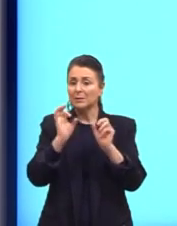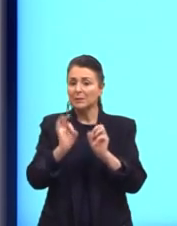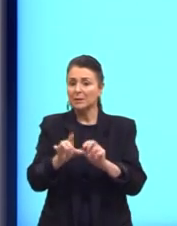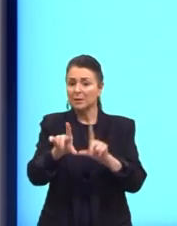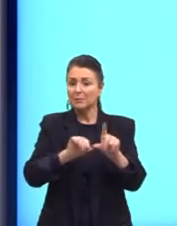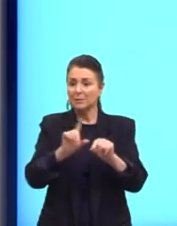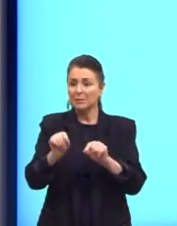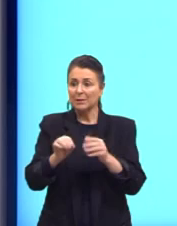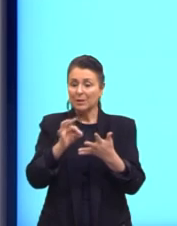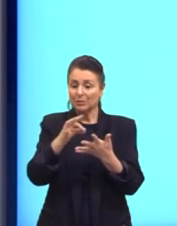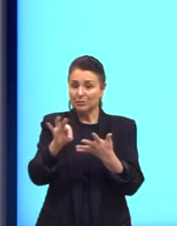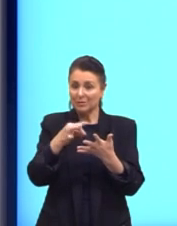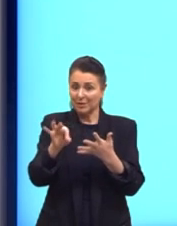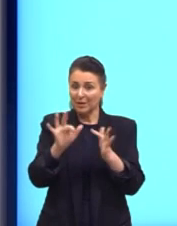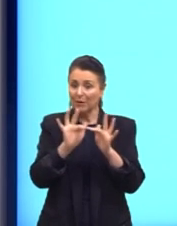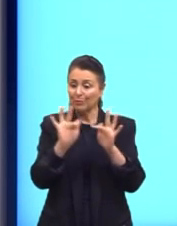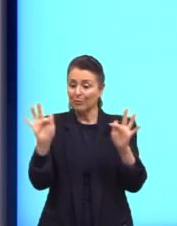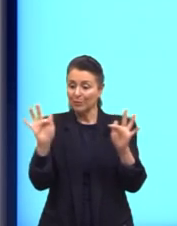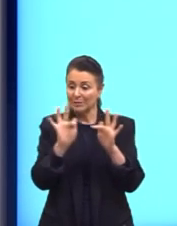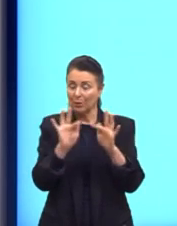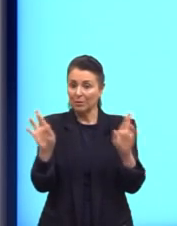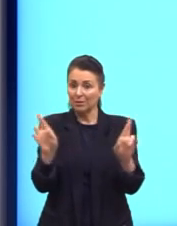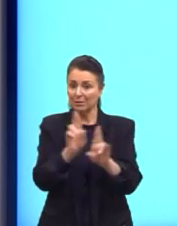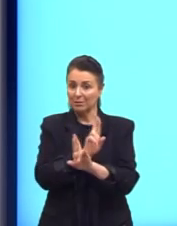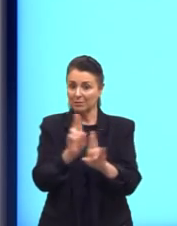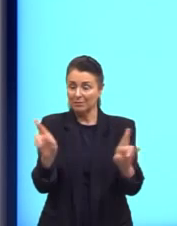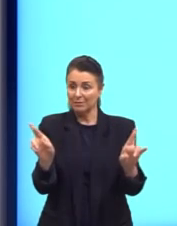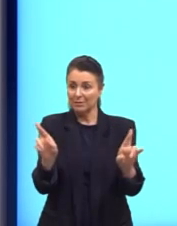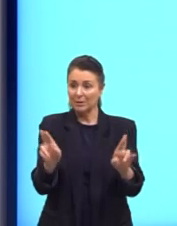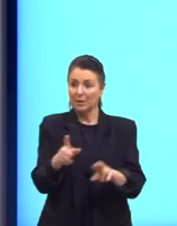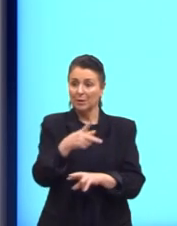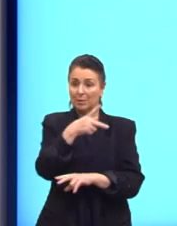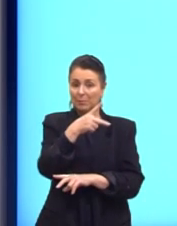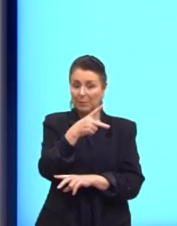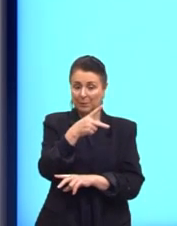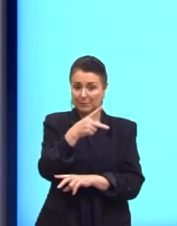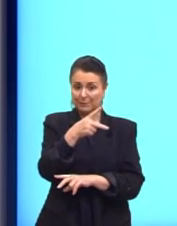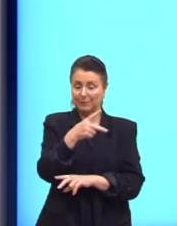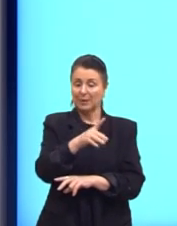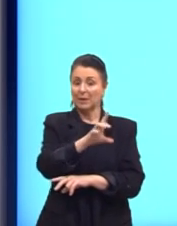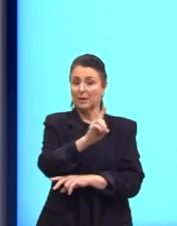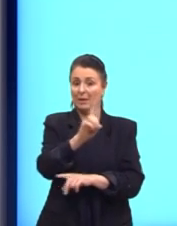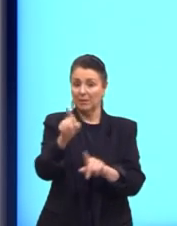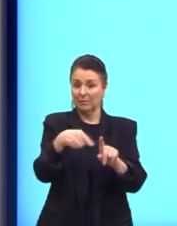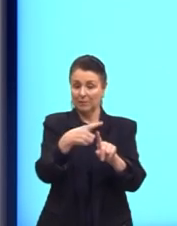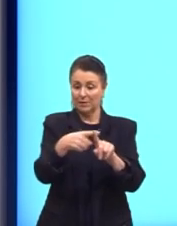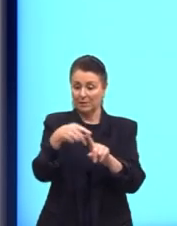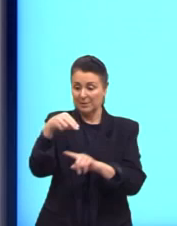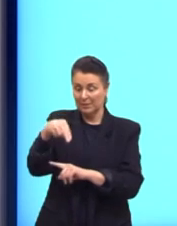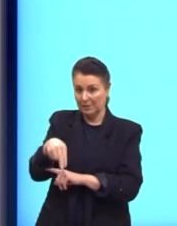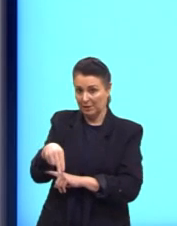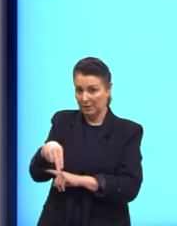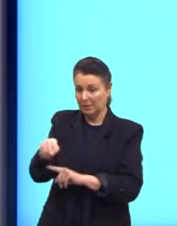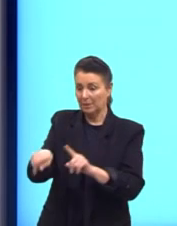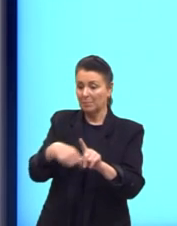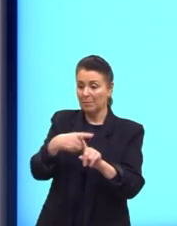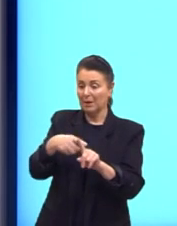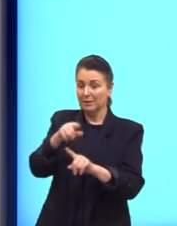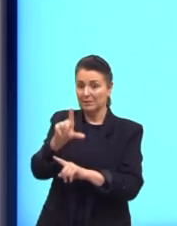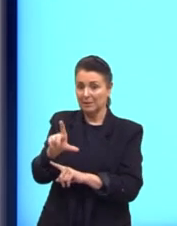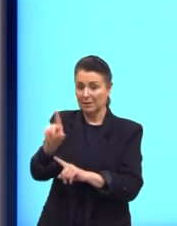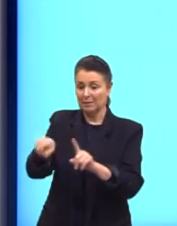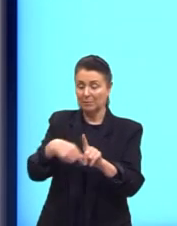Destaquei aqui a função que a gente relacionou. Então, P é igual a D vezes N mais L